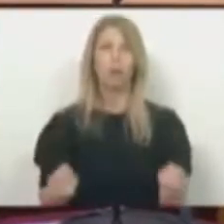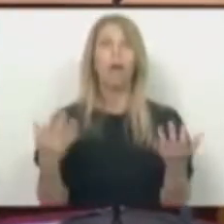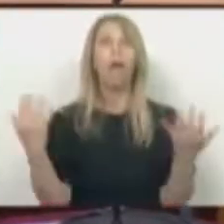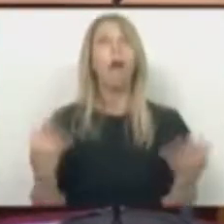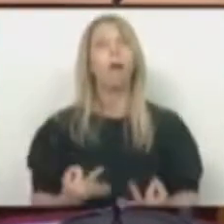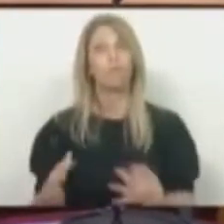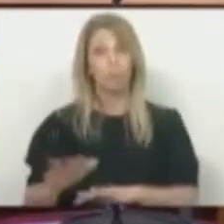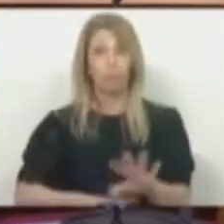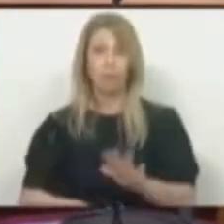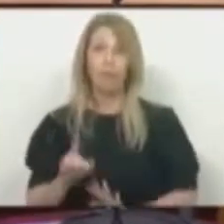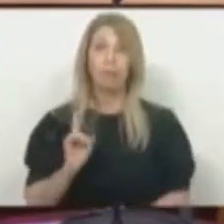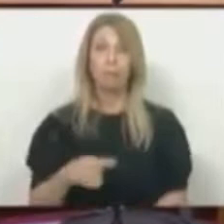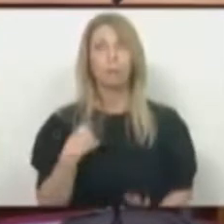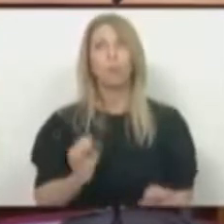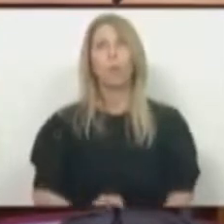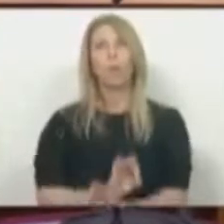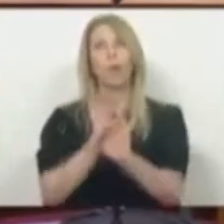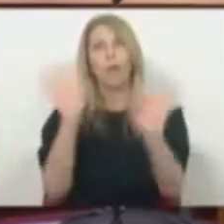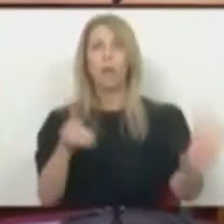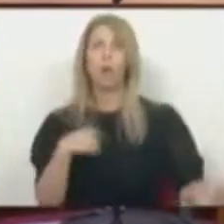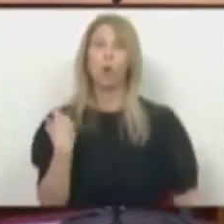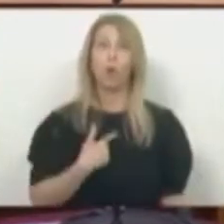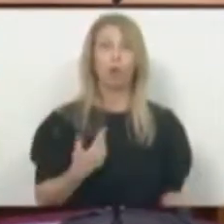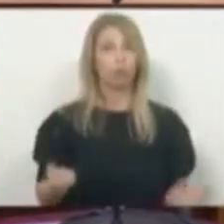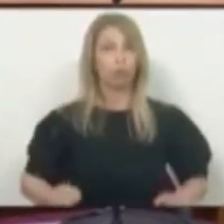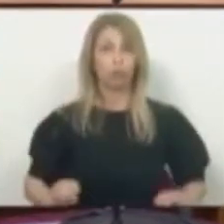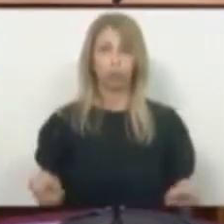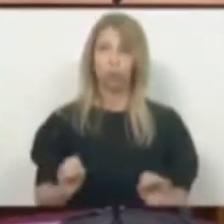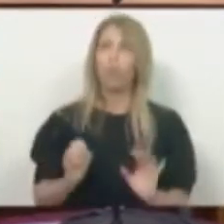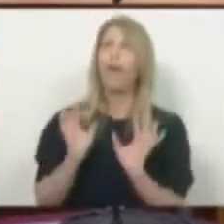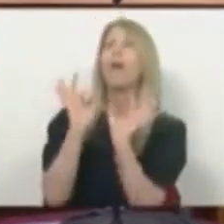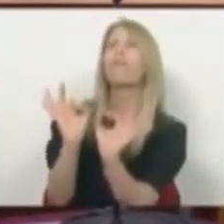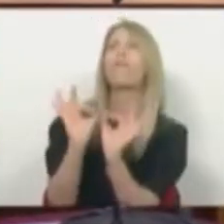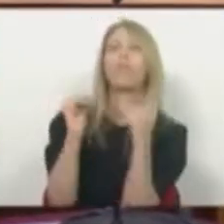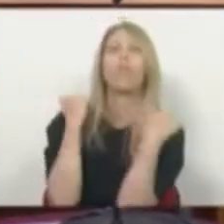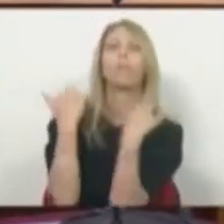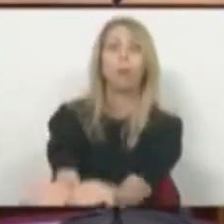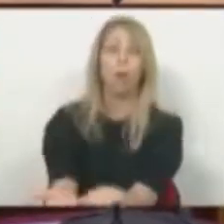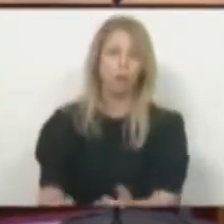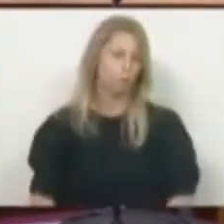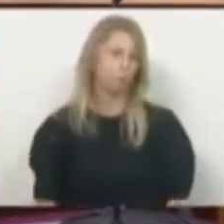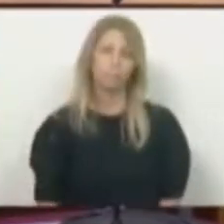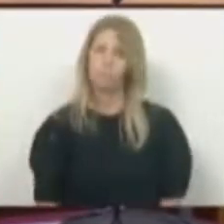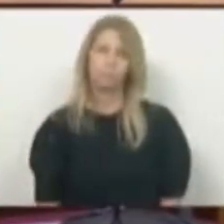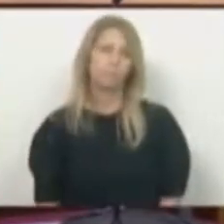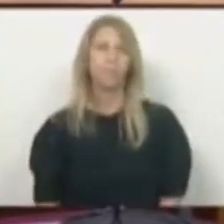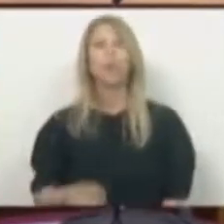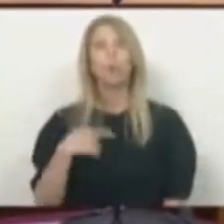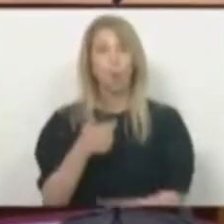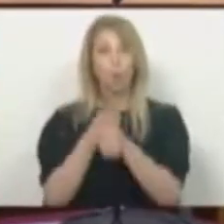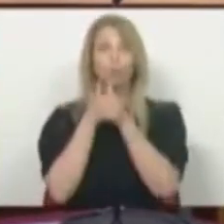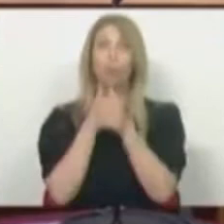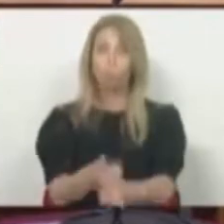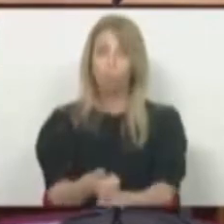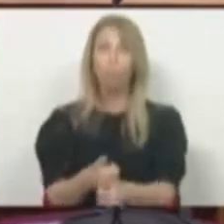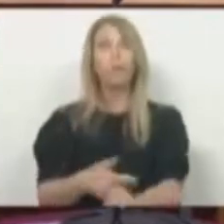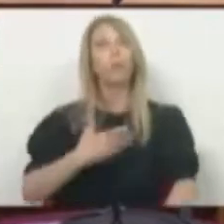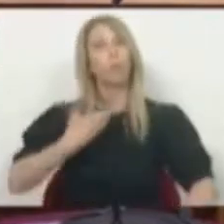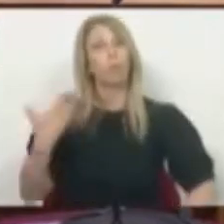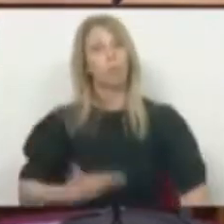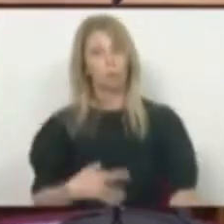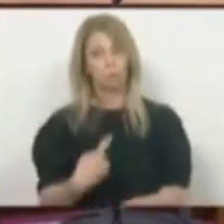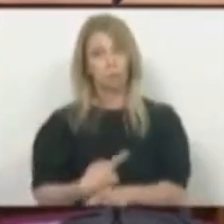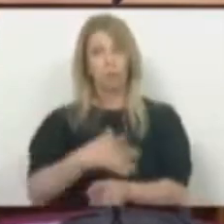claros, nós não estamos a fazer um favor a ninguém, nós estamos a cumprir com o direito o mesmo que queremos que seja